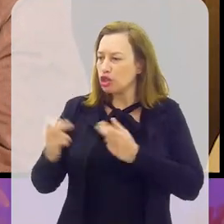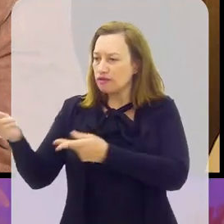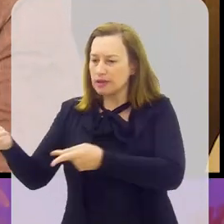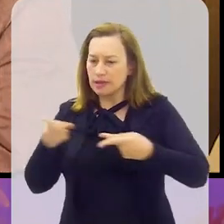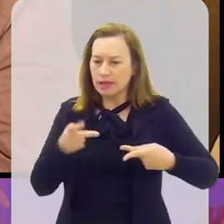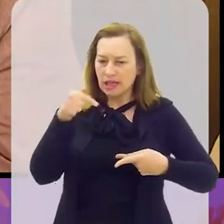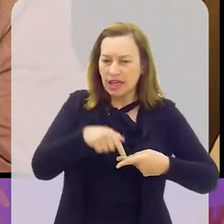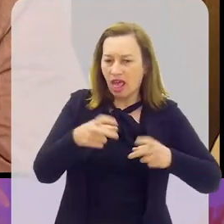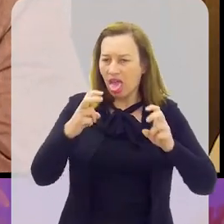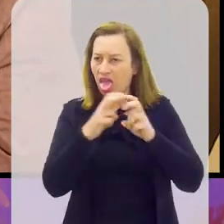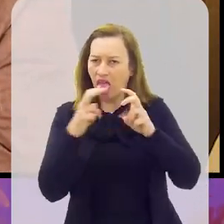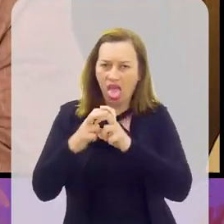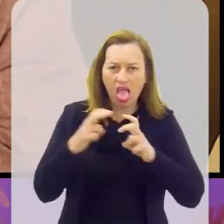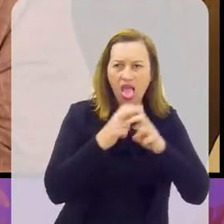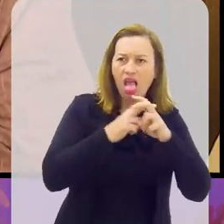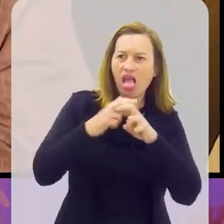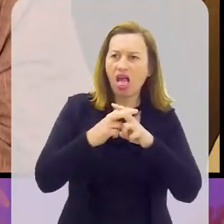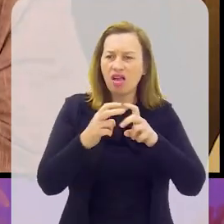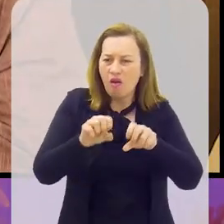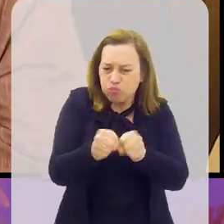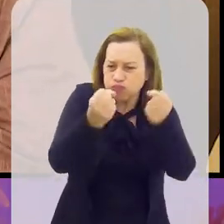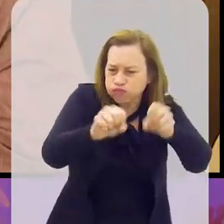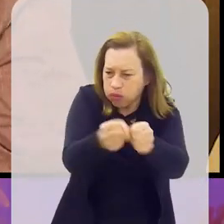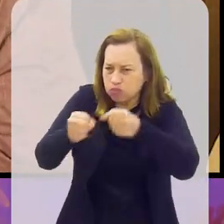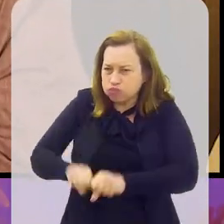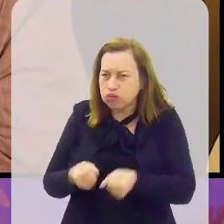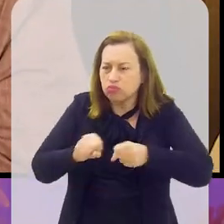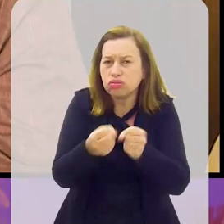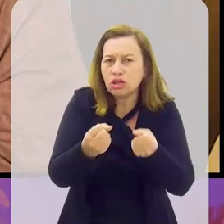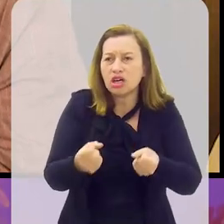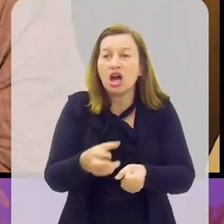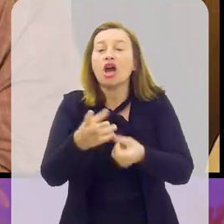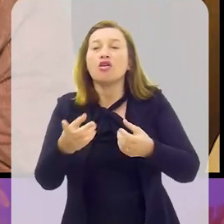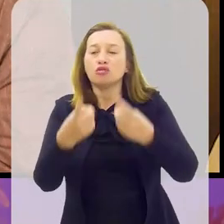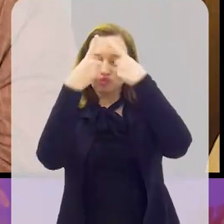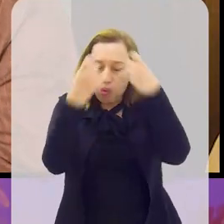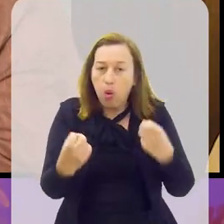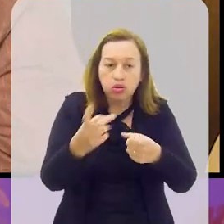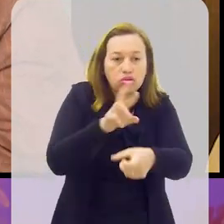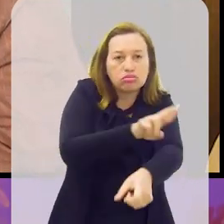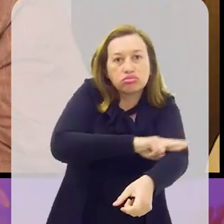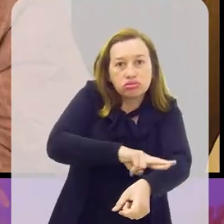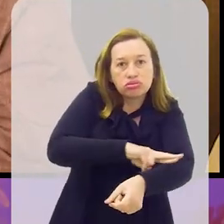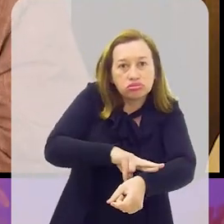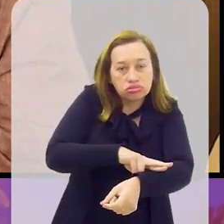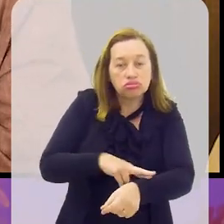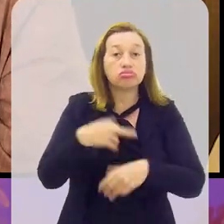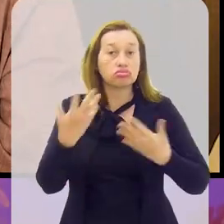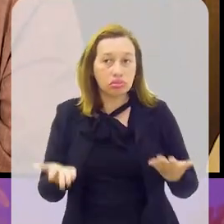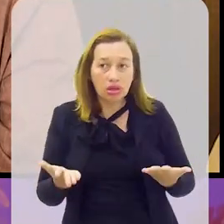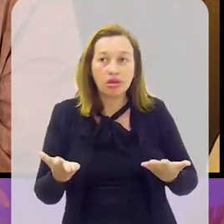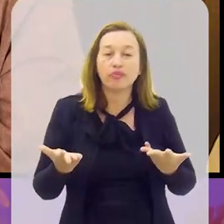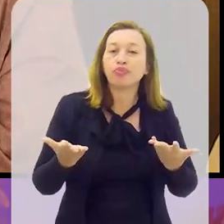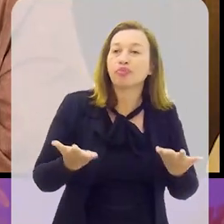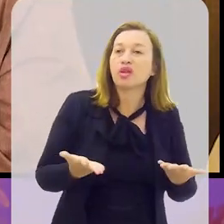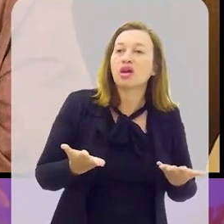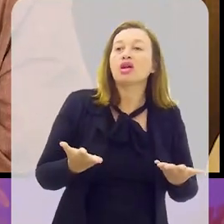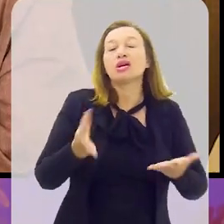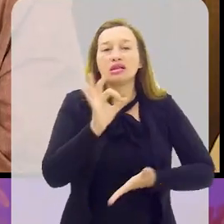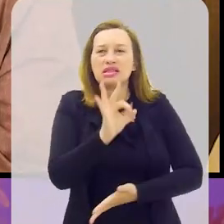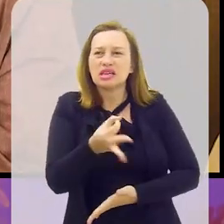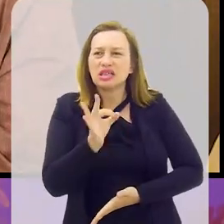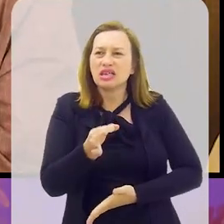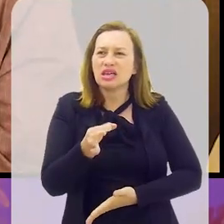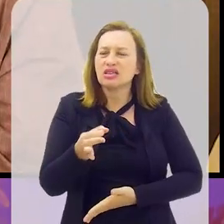começam a brigar, começam a ter a violência de racismo, que é uma violência. E porque talvez,